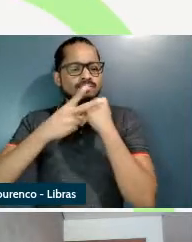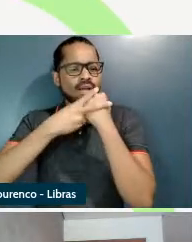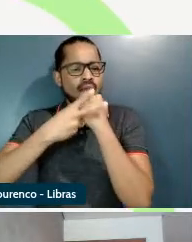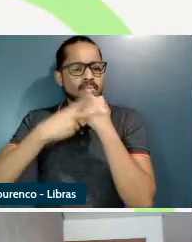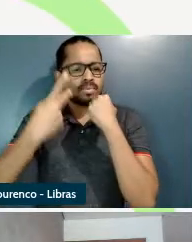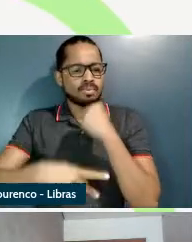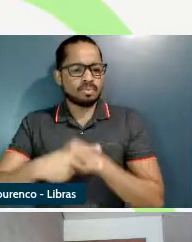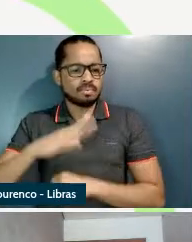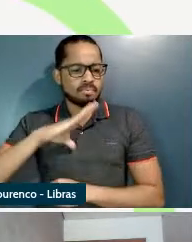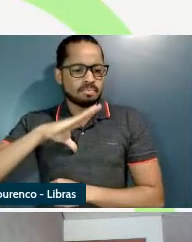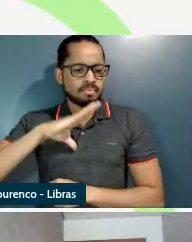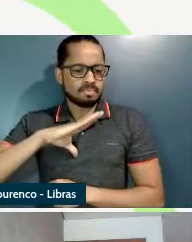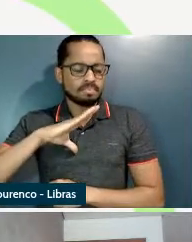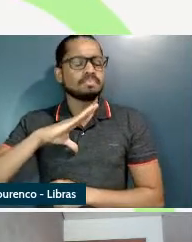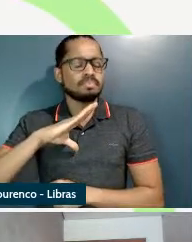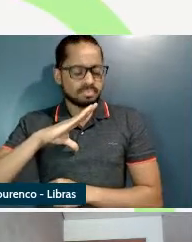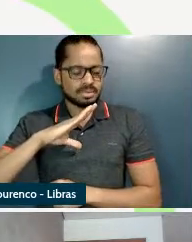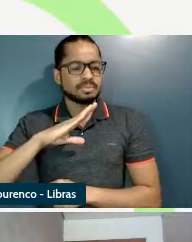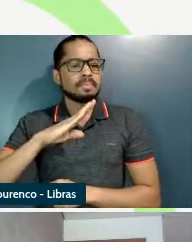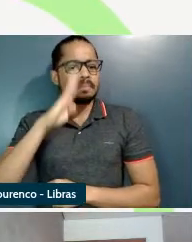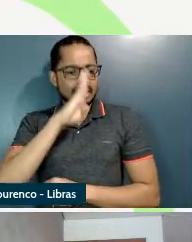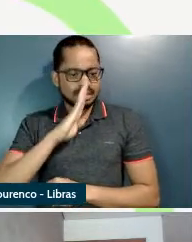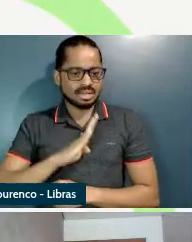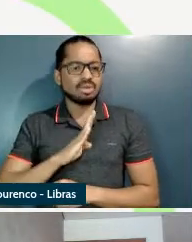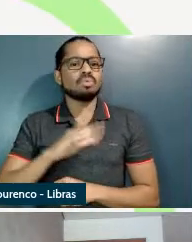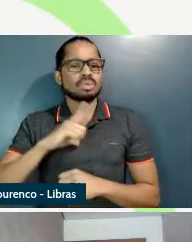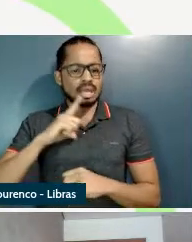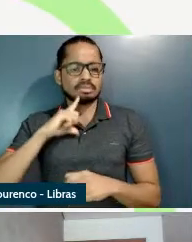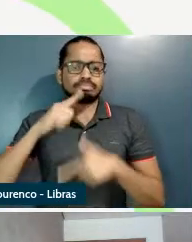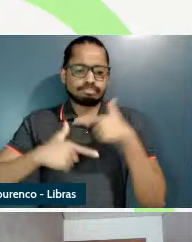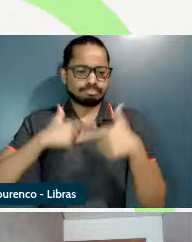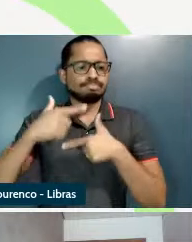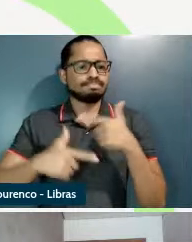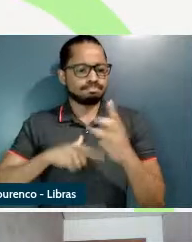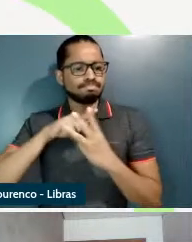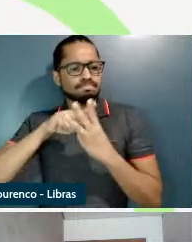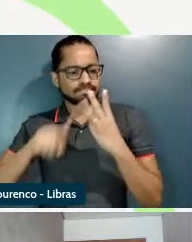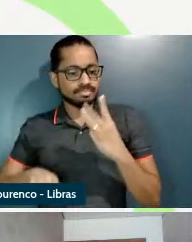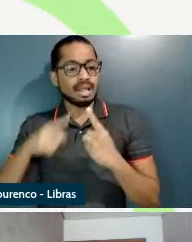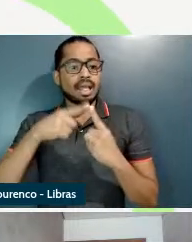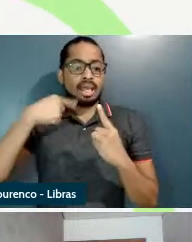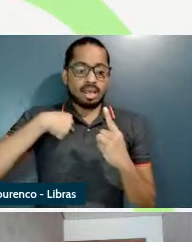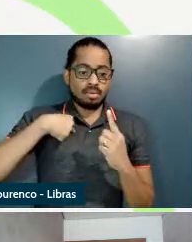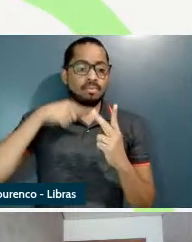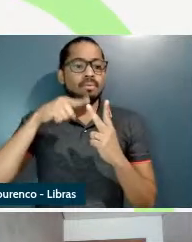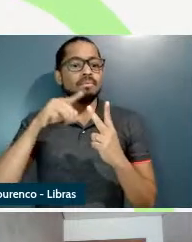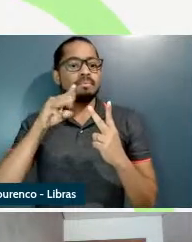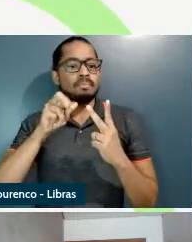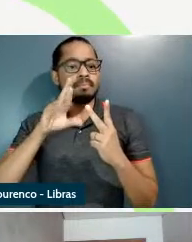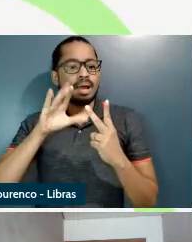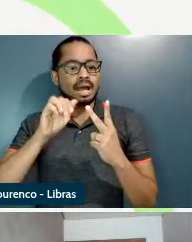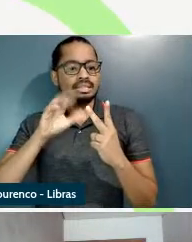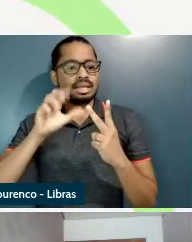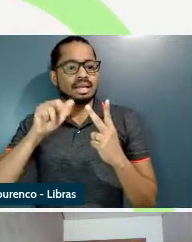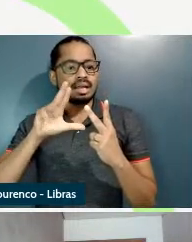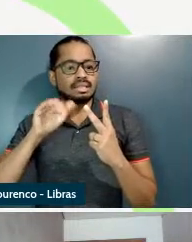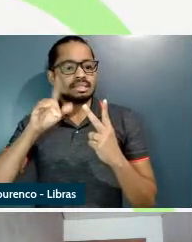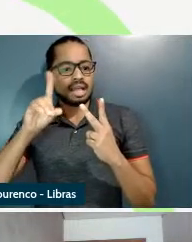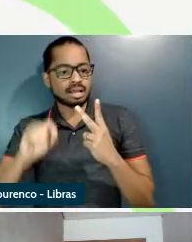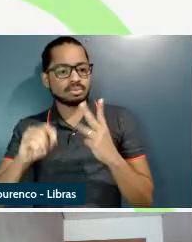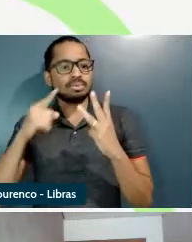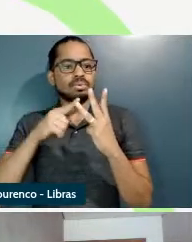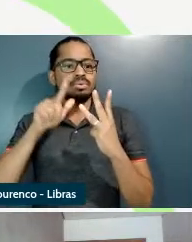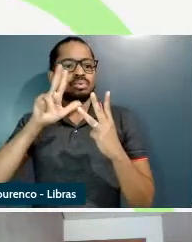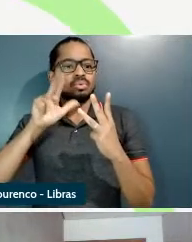Cansado e Luana Maral da UFMG e também por mim nós temos 110 verbos que fazem parte dessa classe de